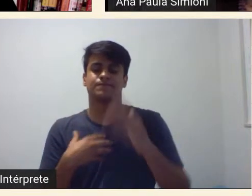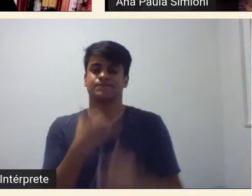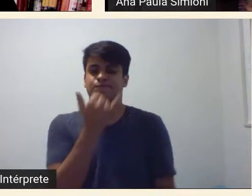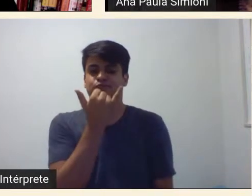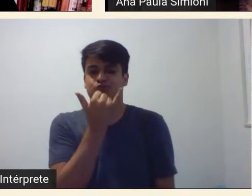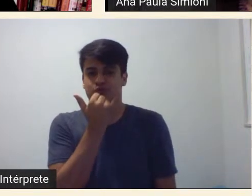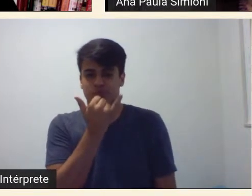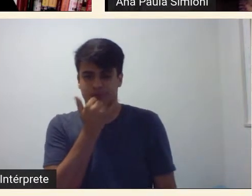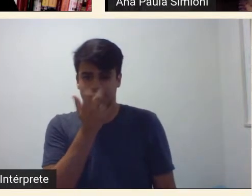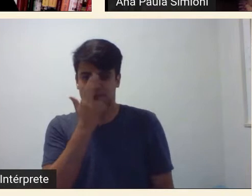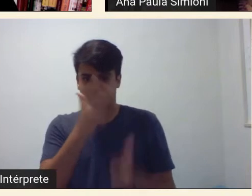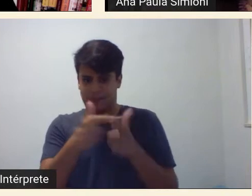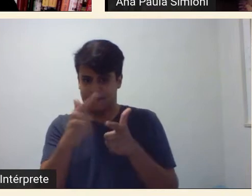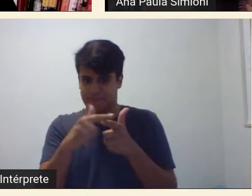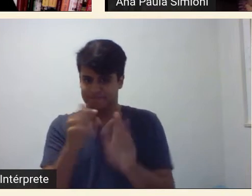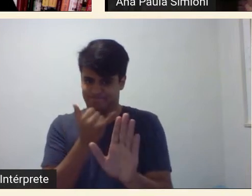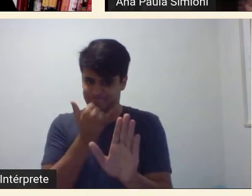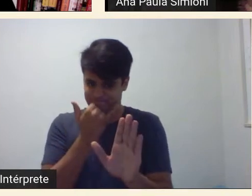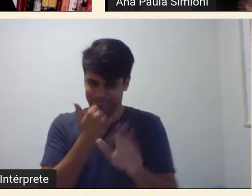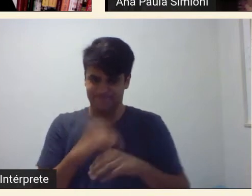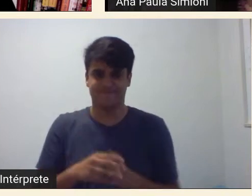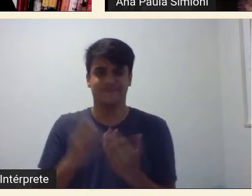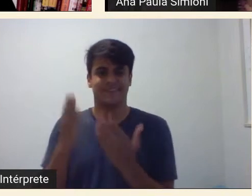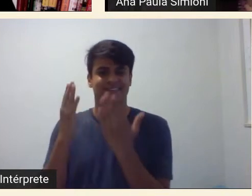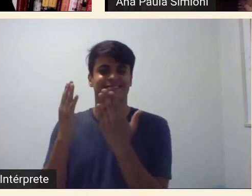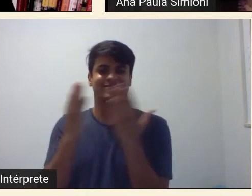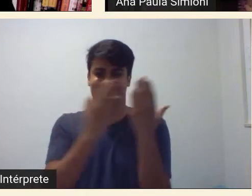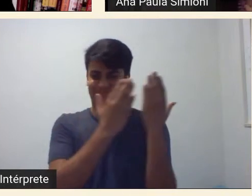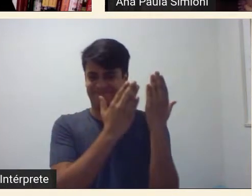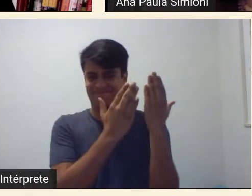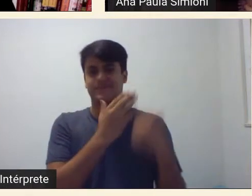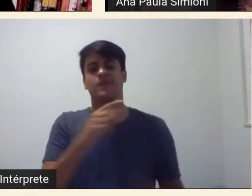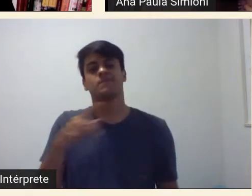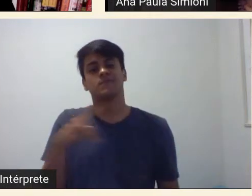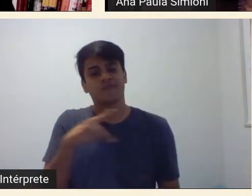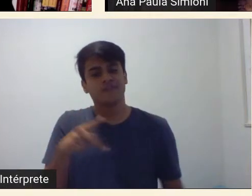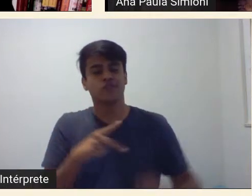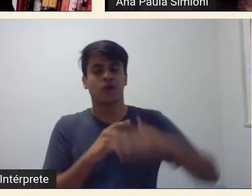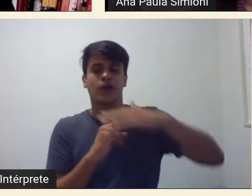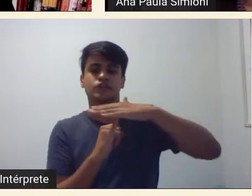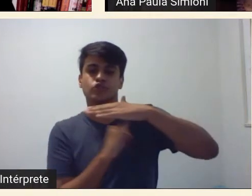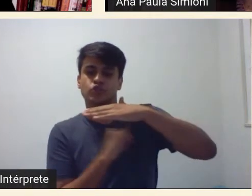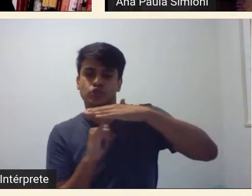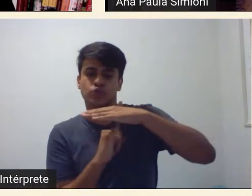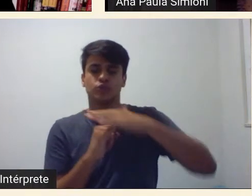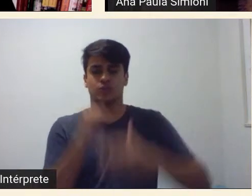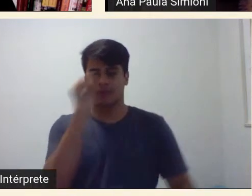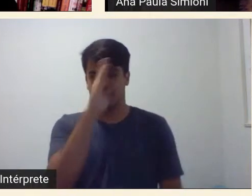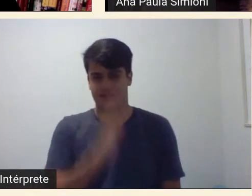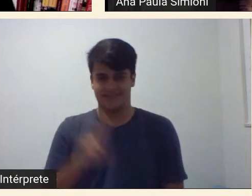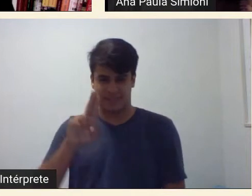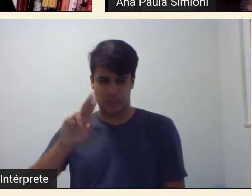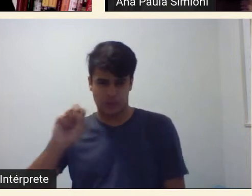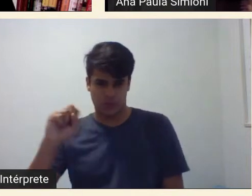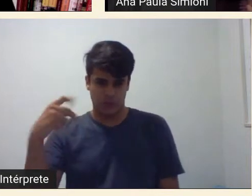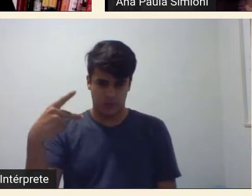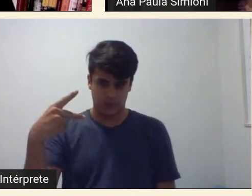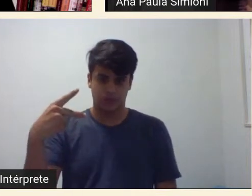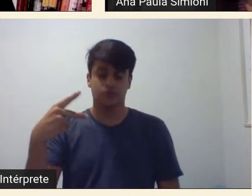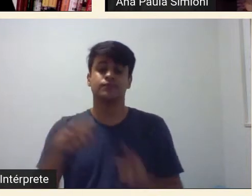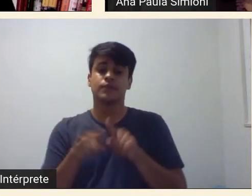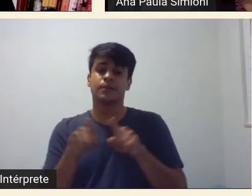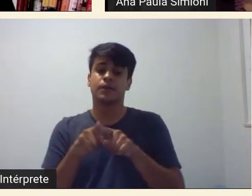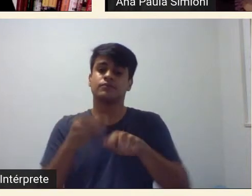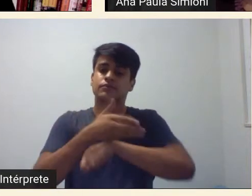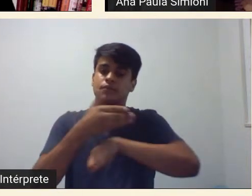Estudos Brasileiros da Universidade de São Paulo, membro do Instituto de